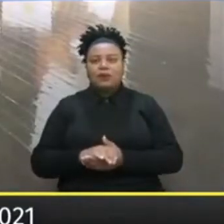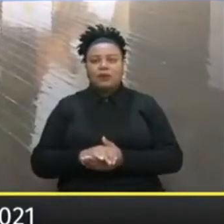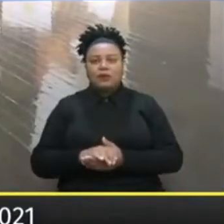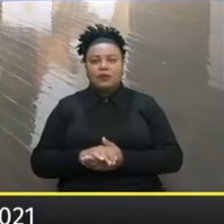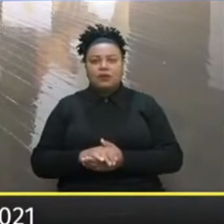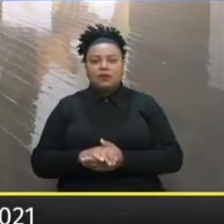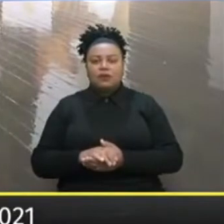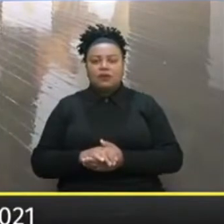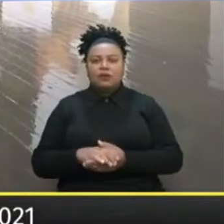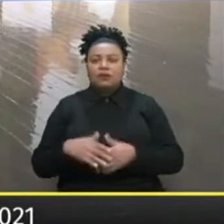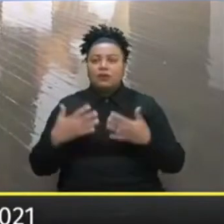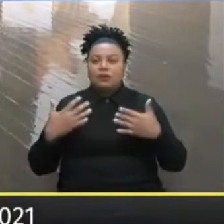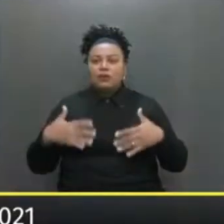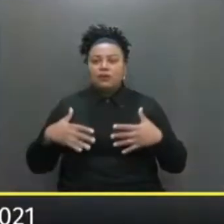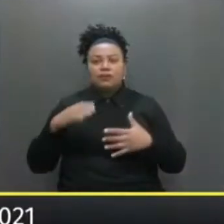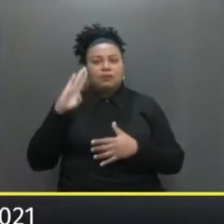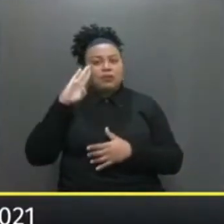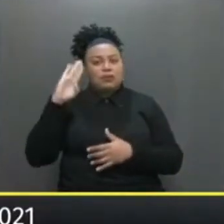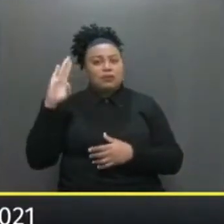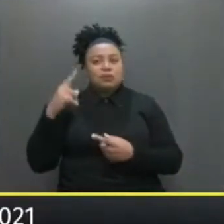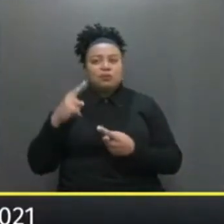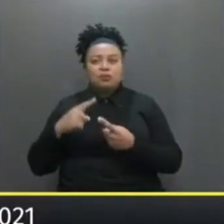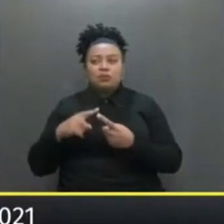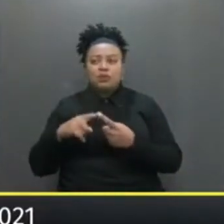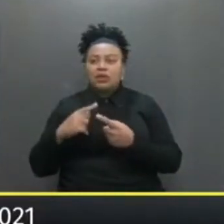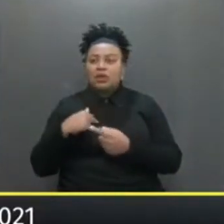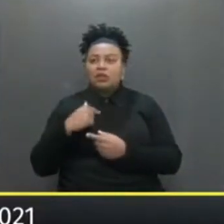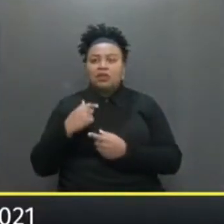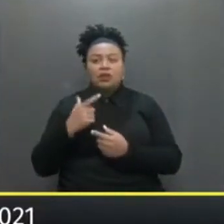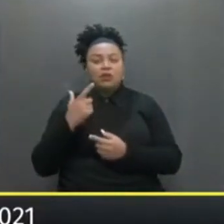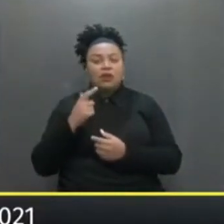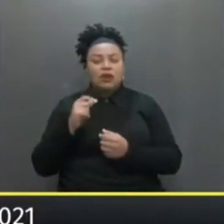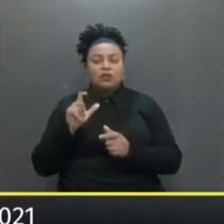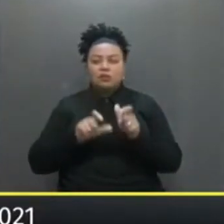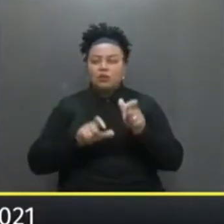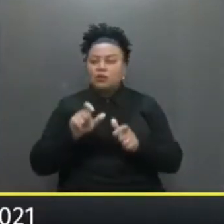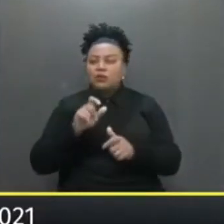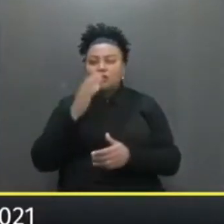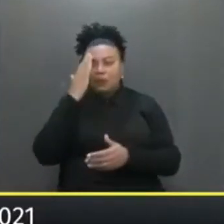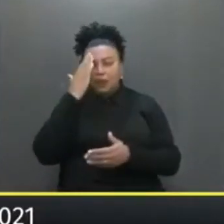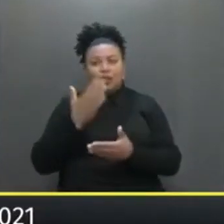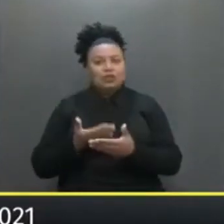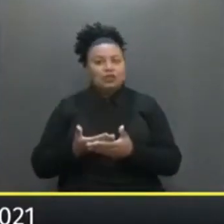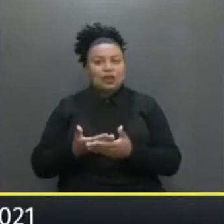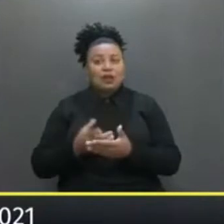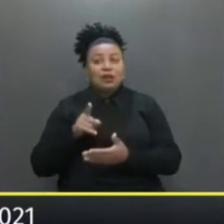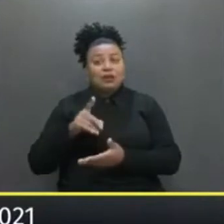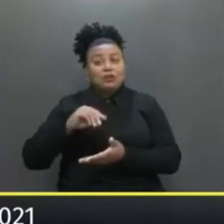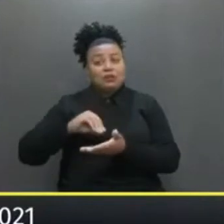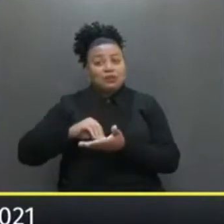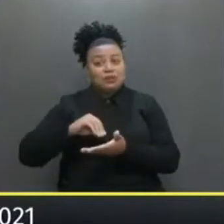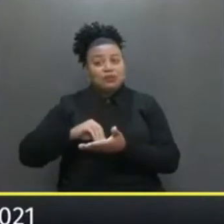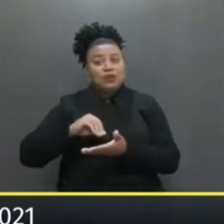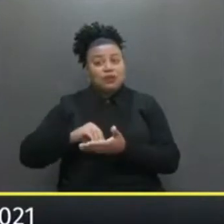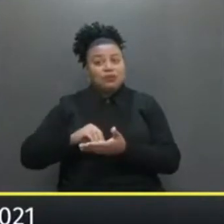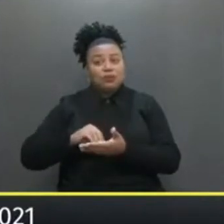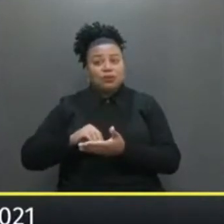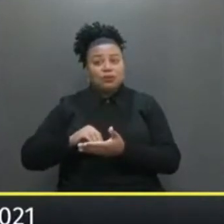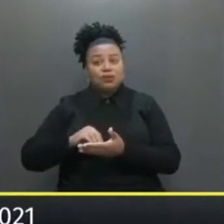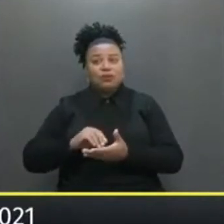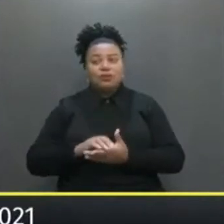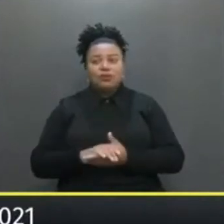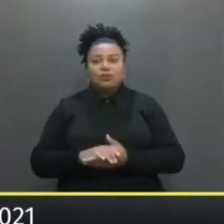Foi muito grande Principalmente Porque não se fez O convencimento social Isso é que realmente Faltou E eu acho Que